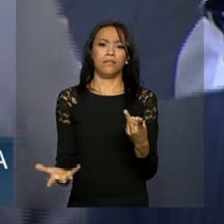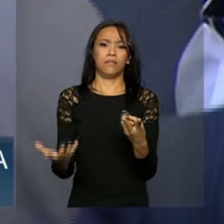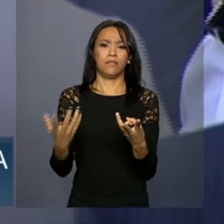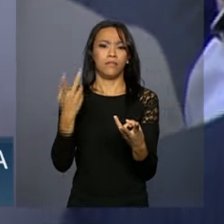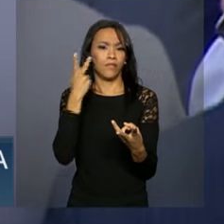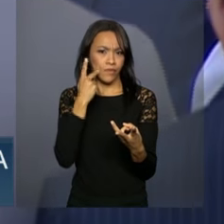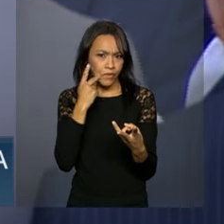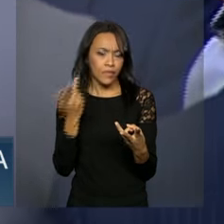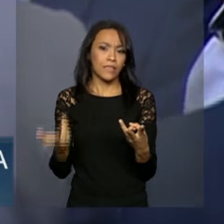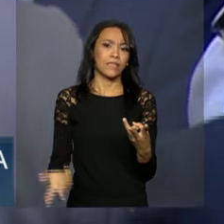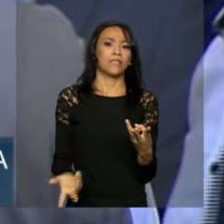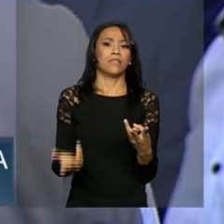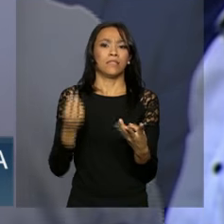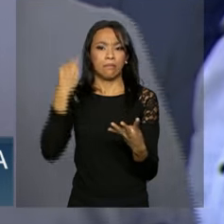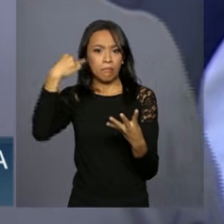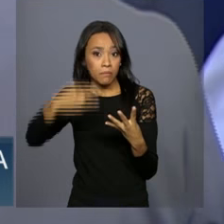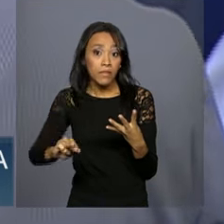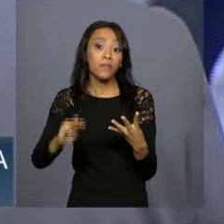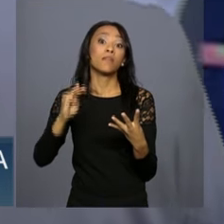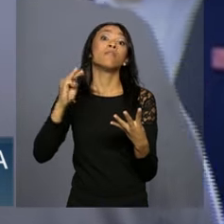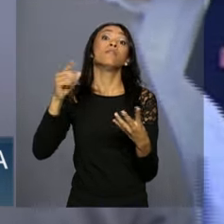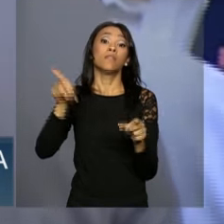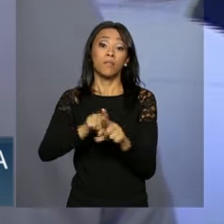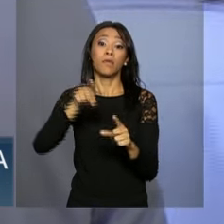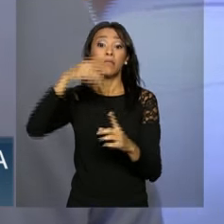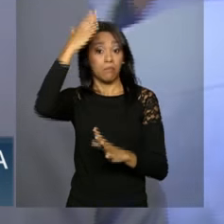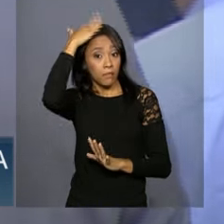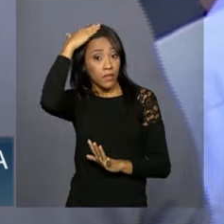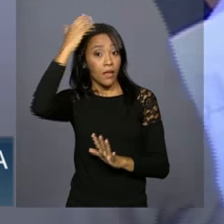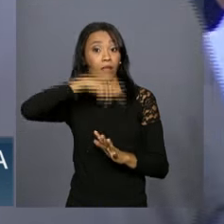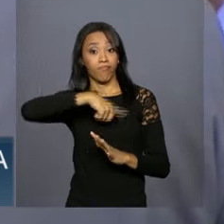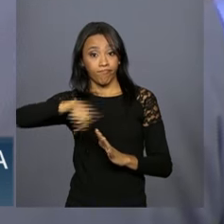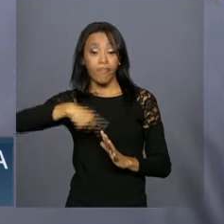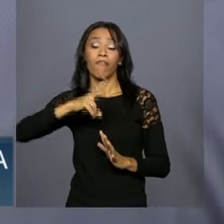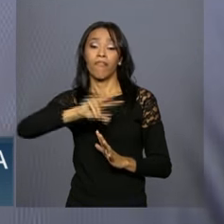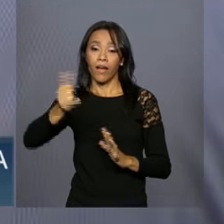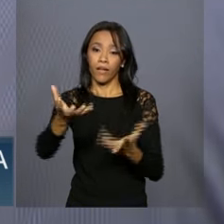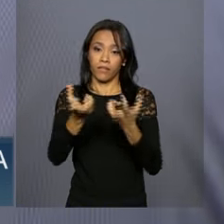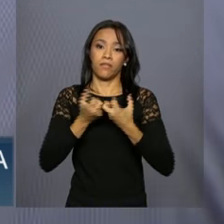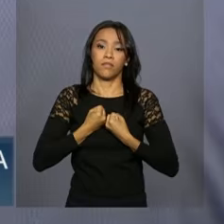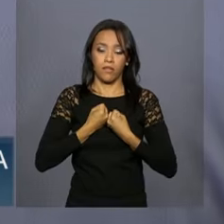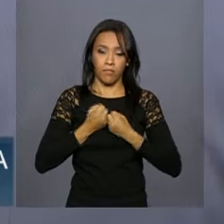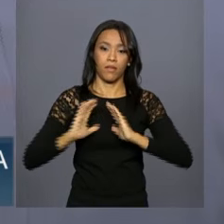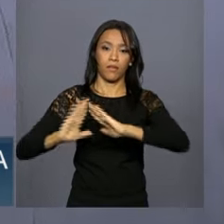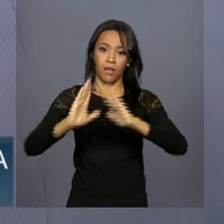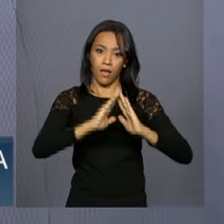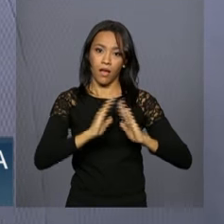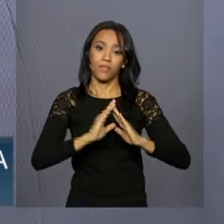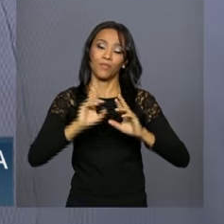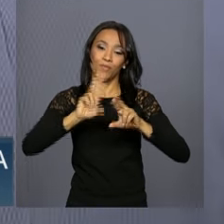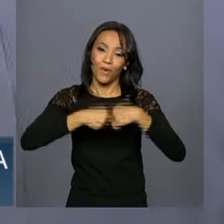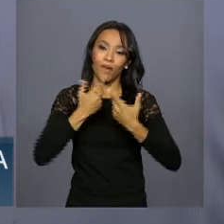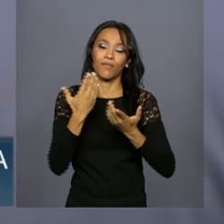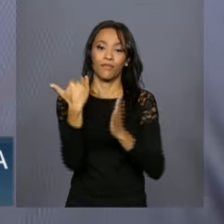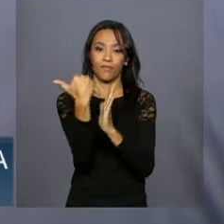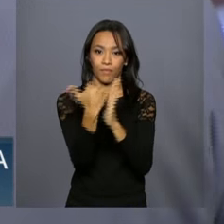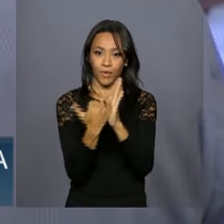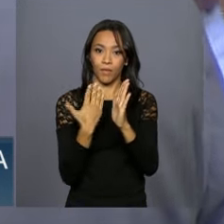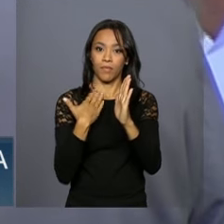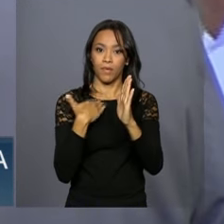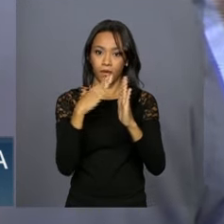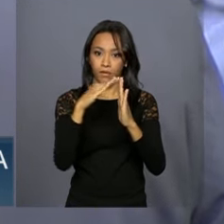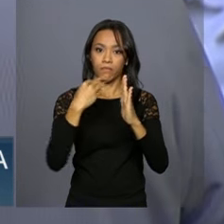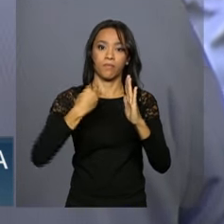Ceará, do Maranhão e do Paraná, vão receber unidades do programa Minha Casa Minha Vida.